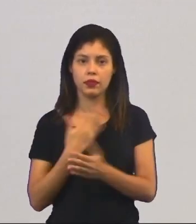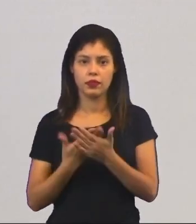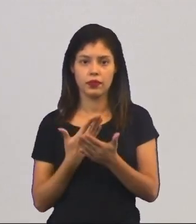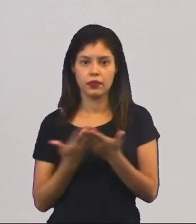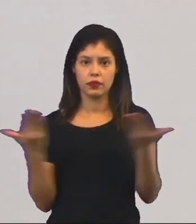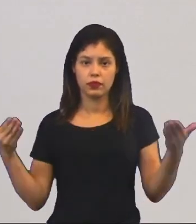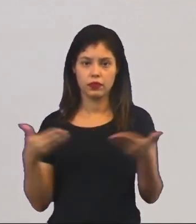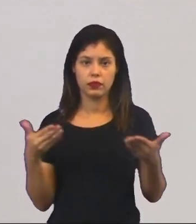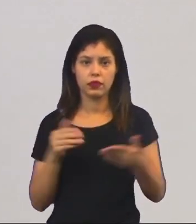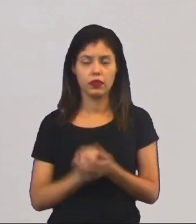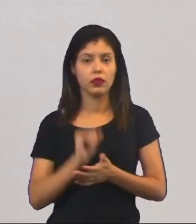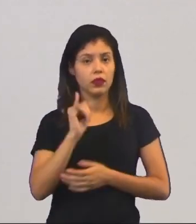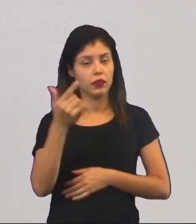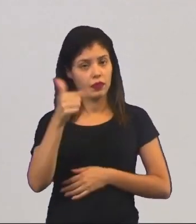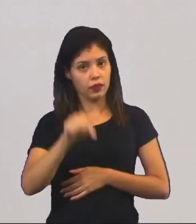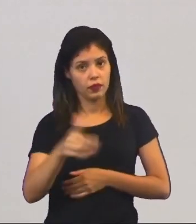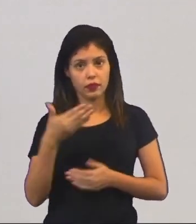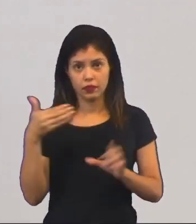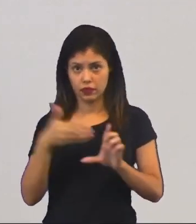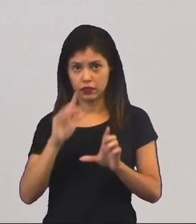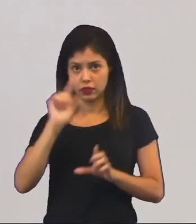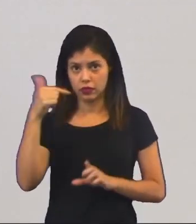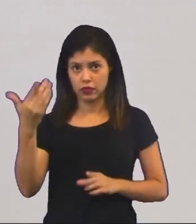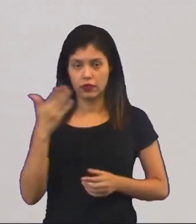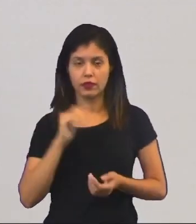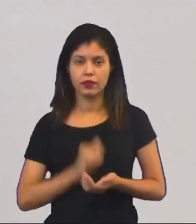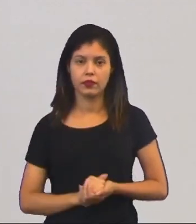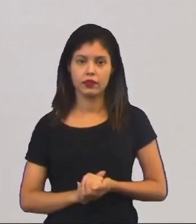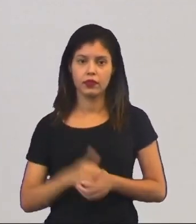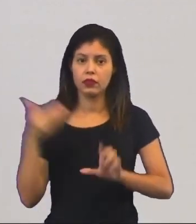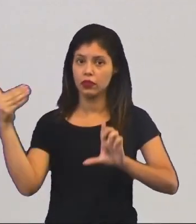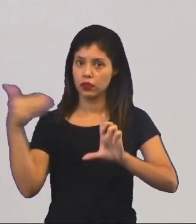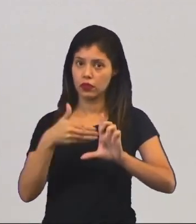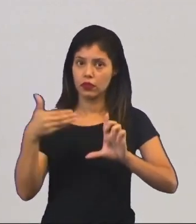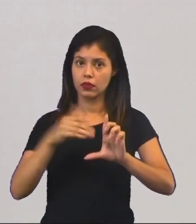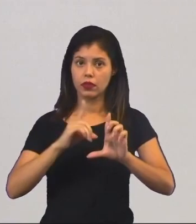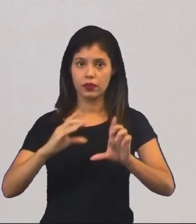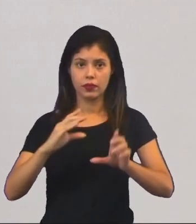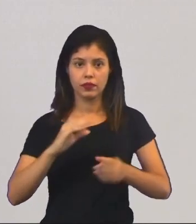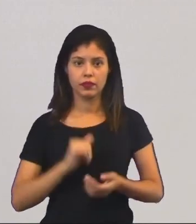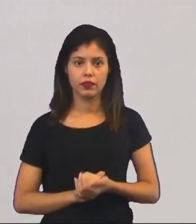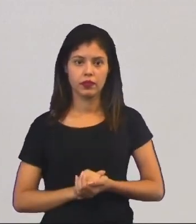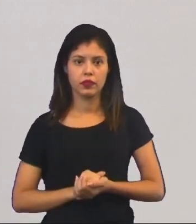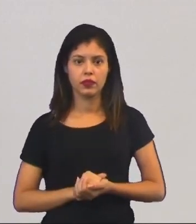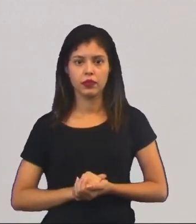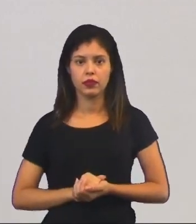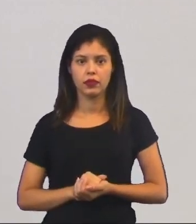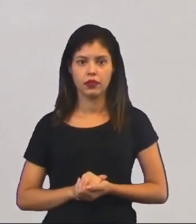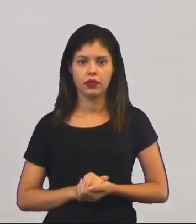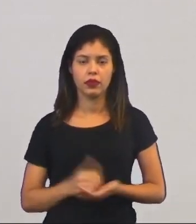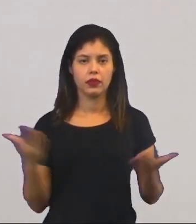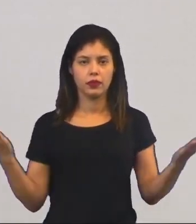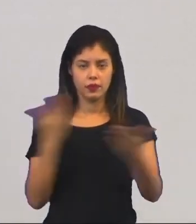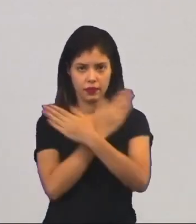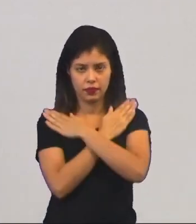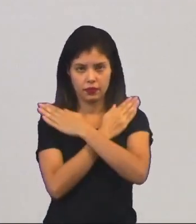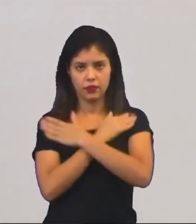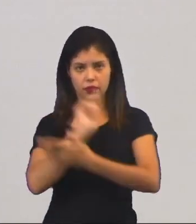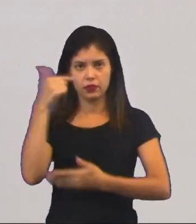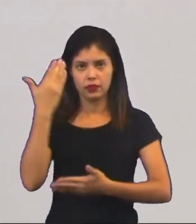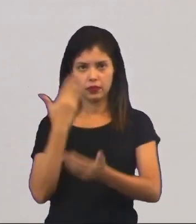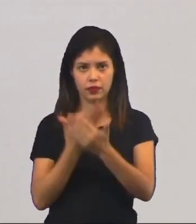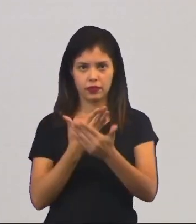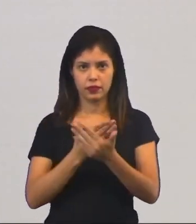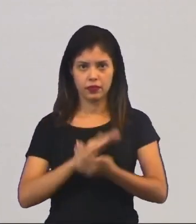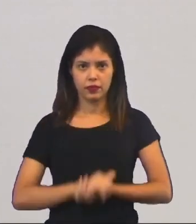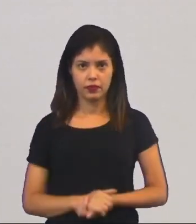por hoje. E, se você quiser acessá-la ou qualquer outro componente curricular, basta acessar esse endereço eletrônico que está aqui embaixo. Um abraço e até